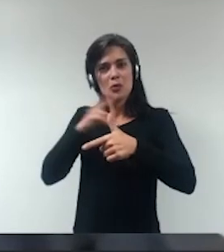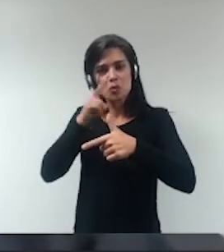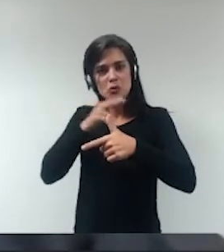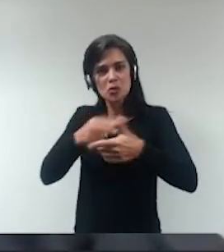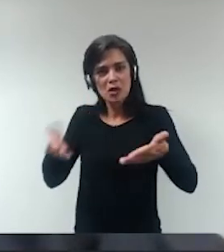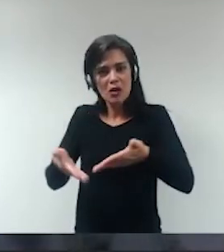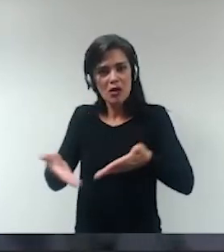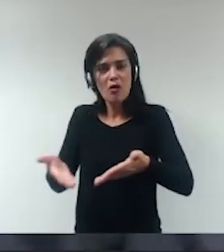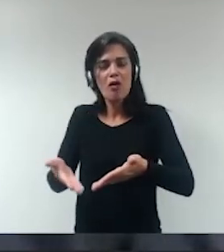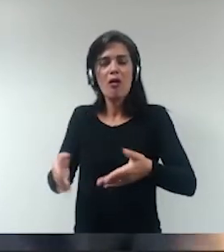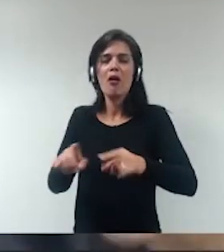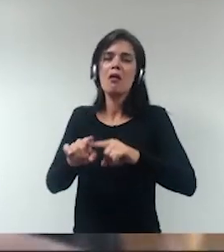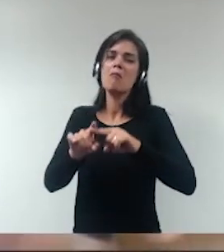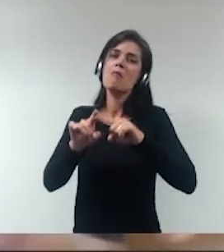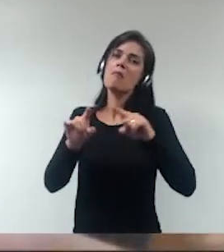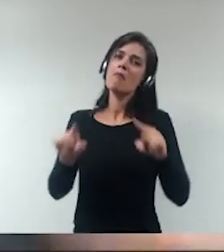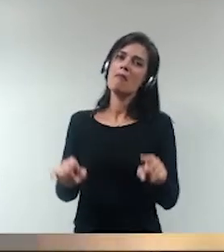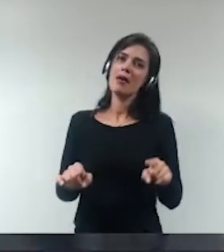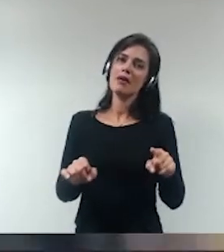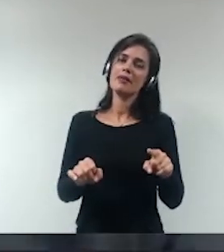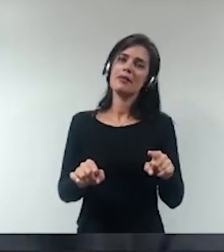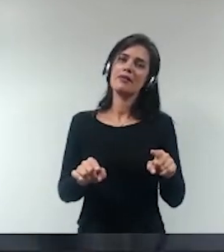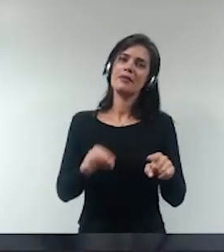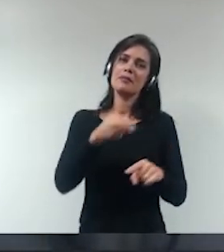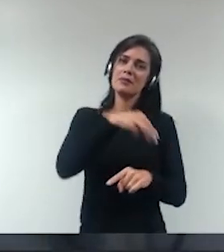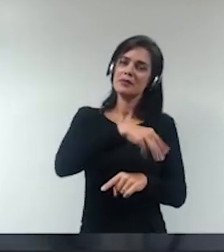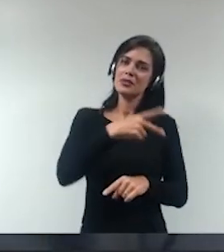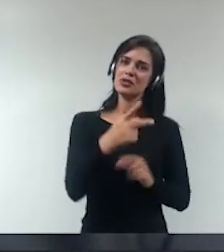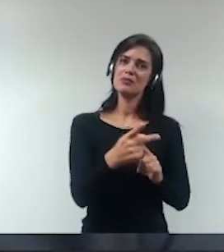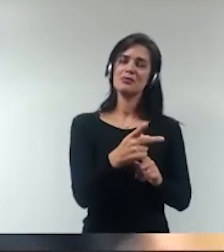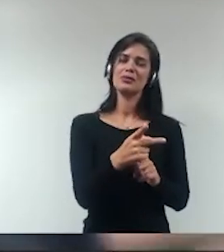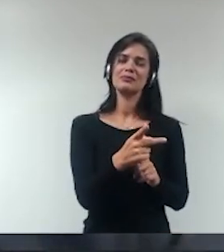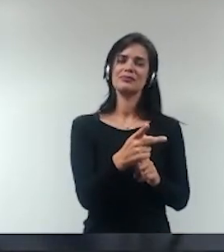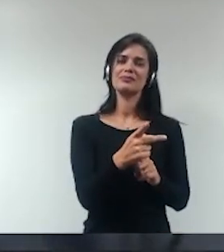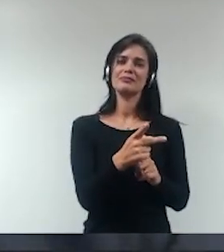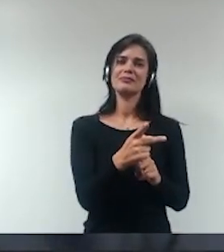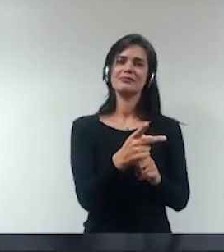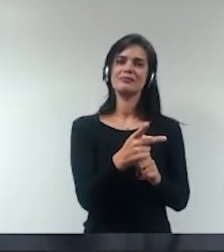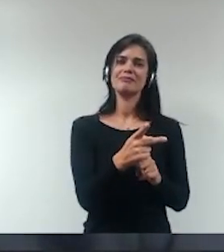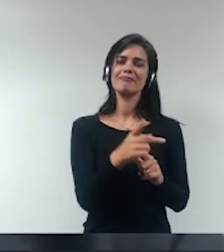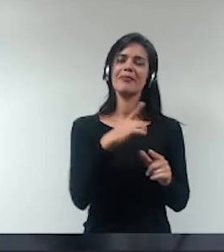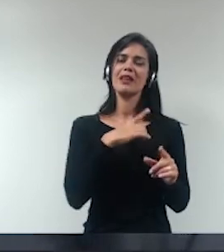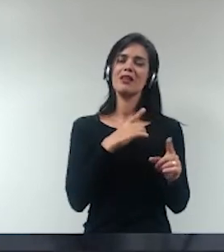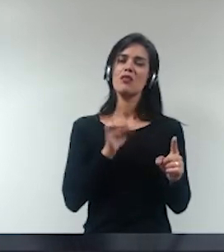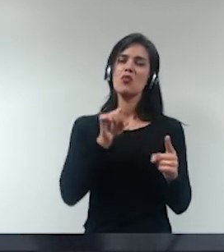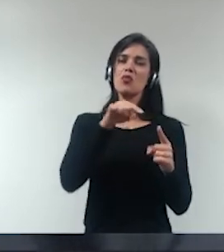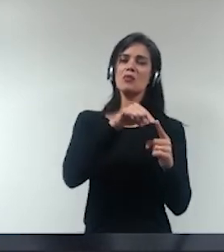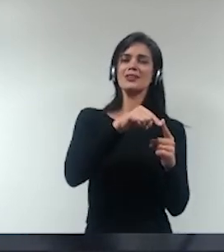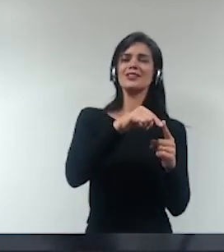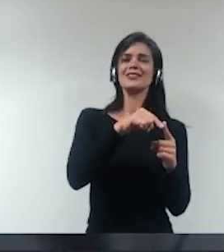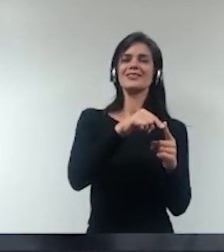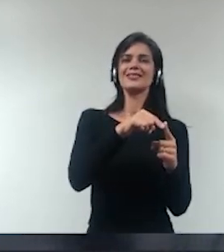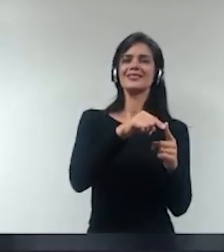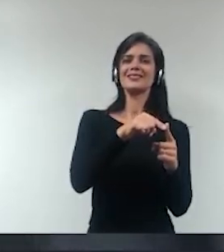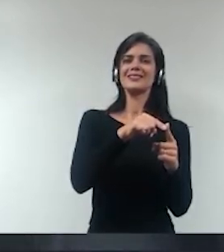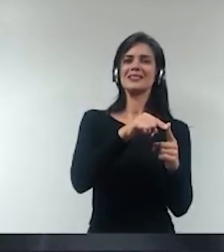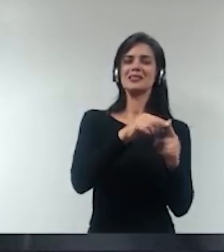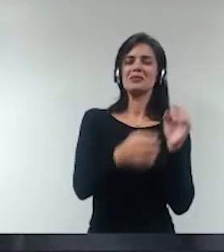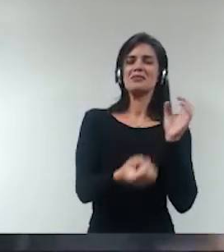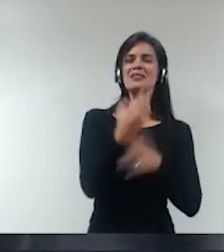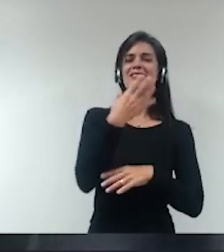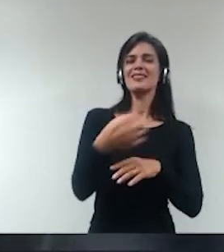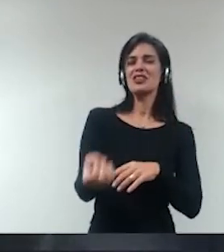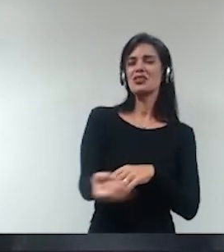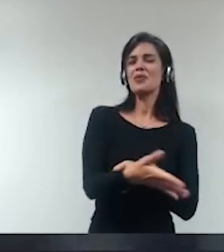mas a medida provisória visou inovar em termos ou consolidar